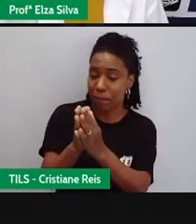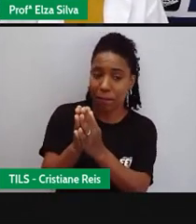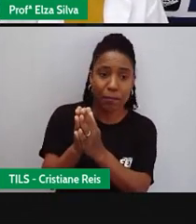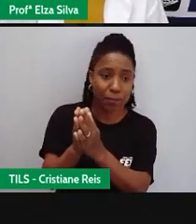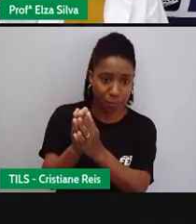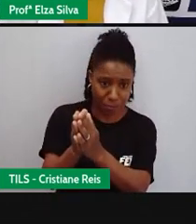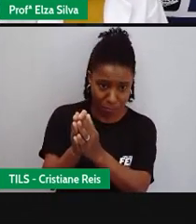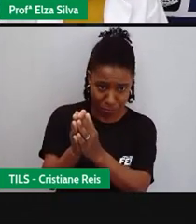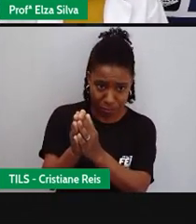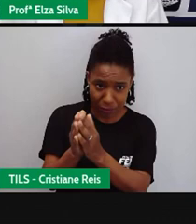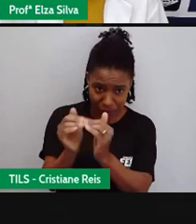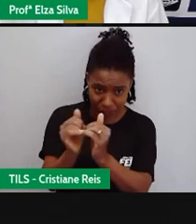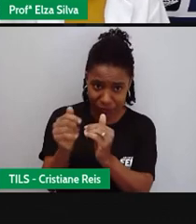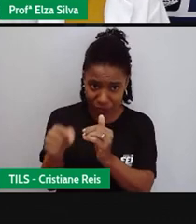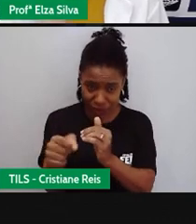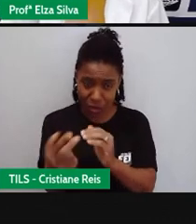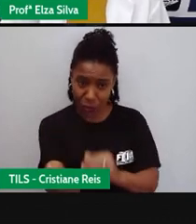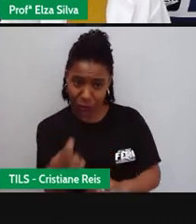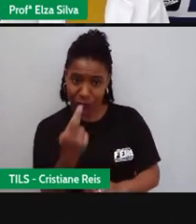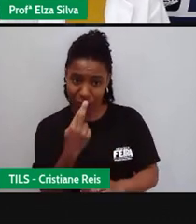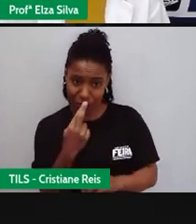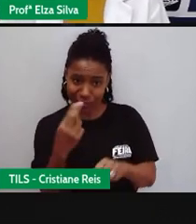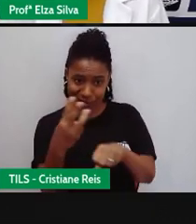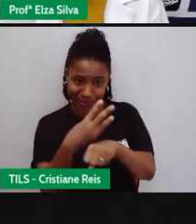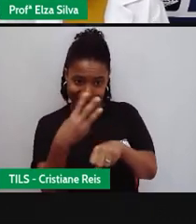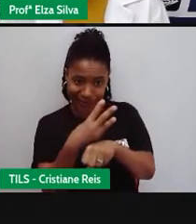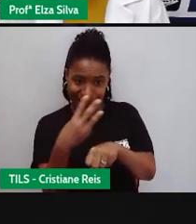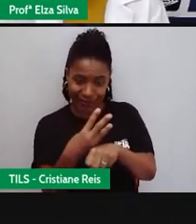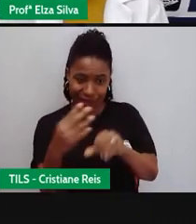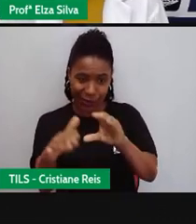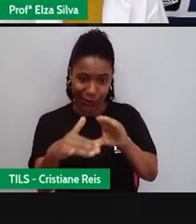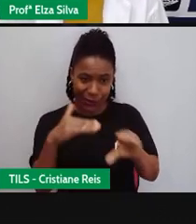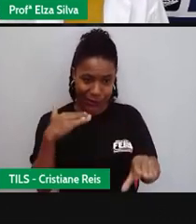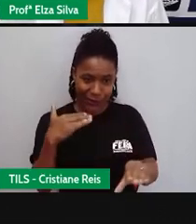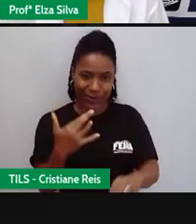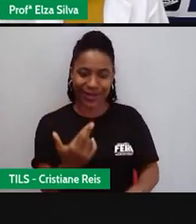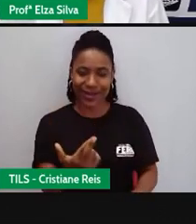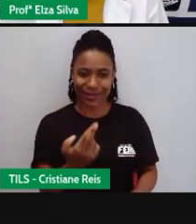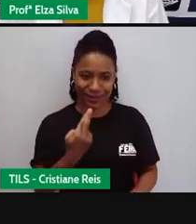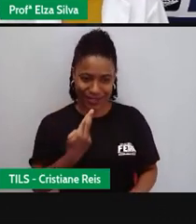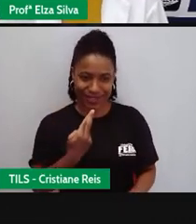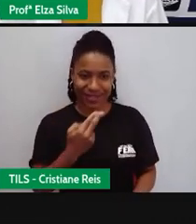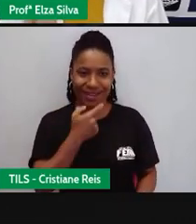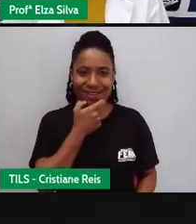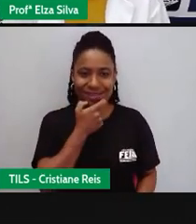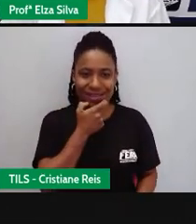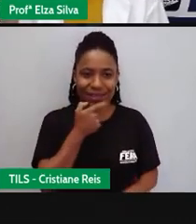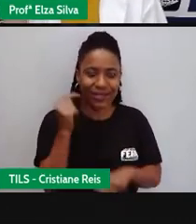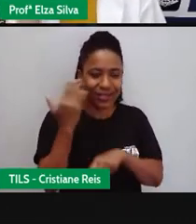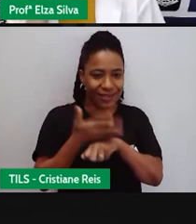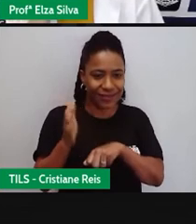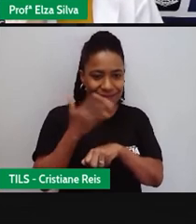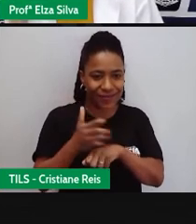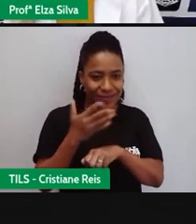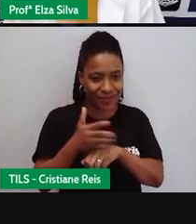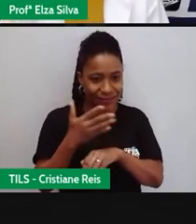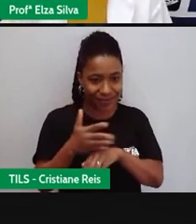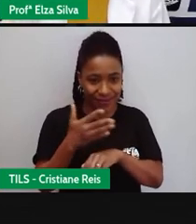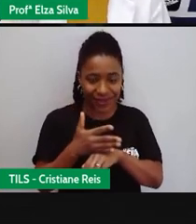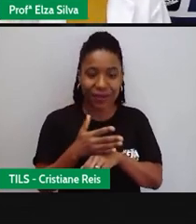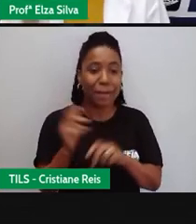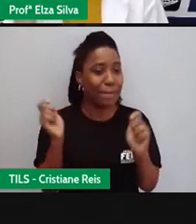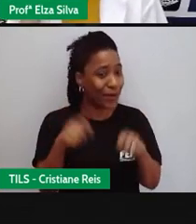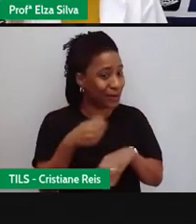perguntas em inglês Para você Olha aí Uma oportunidade excelente De praticar A fala E a